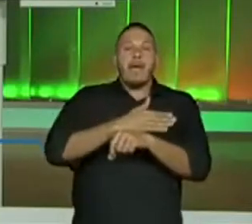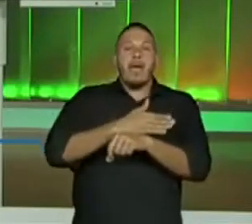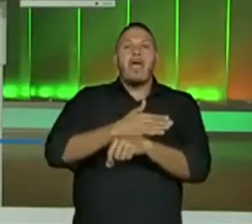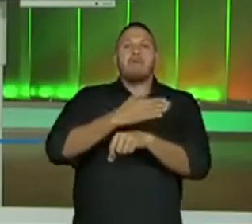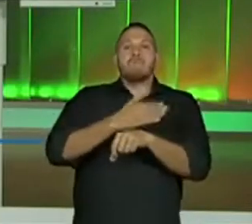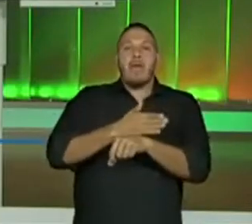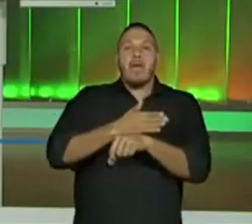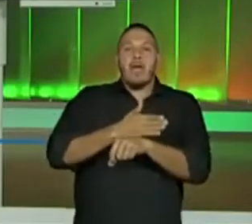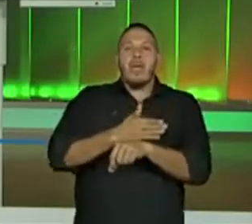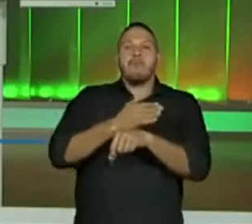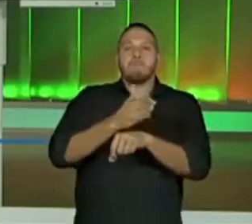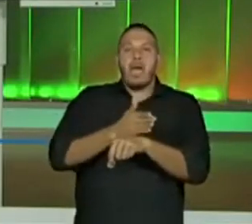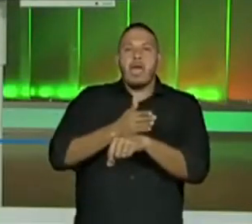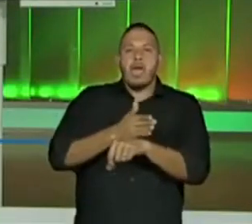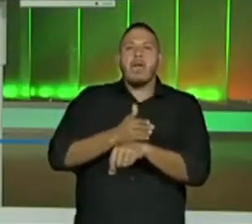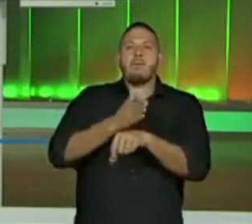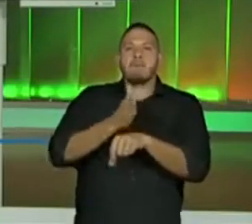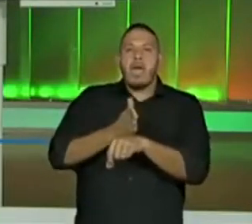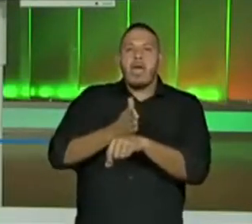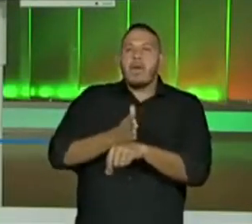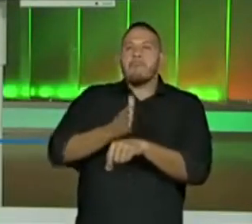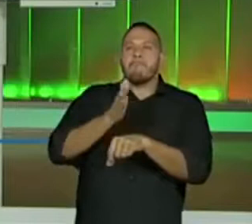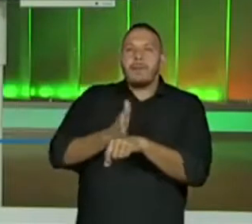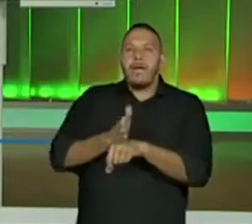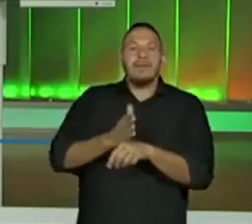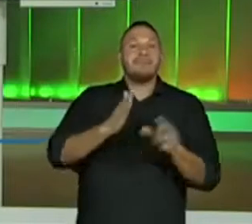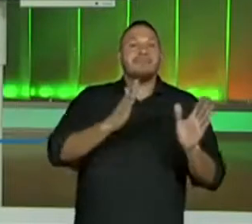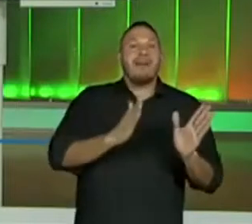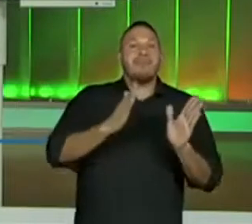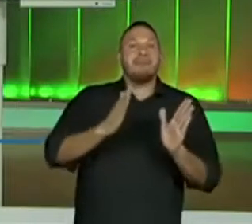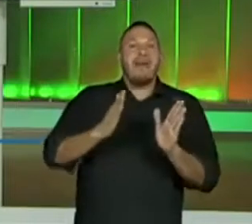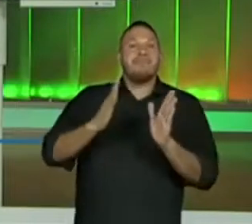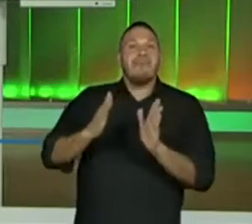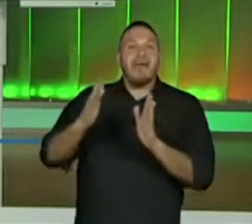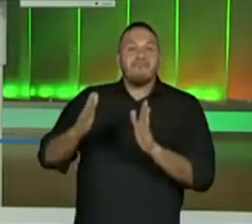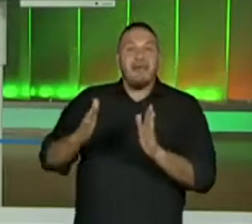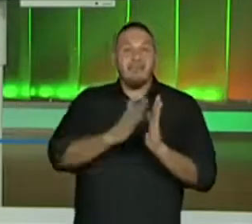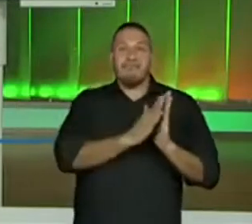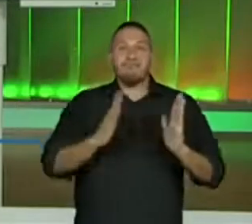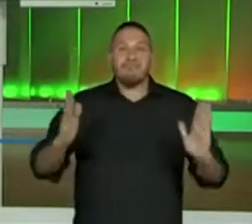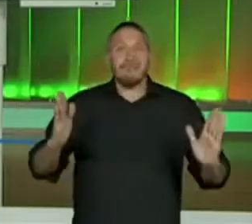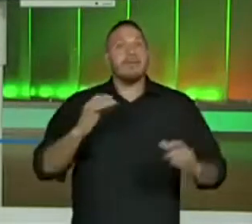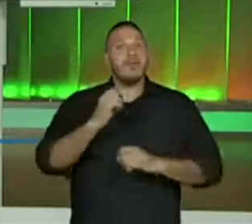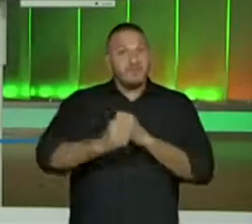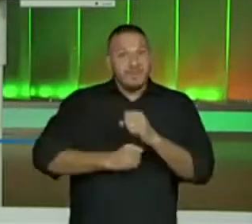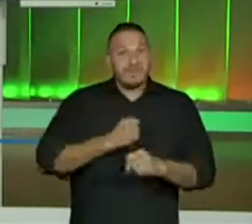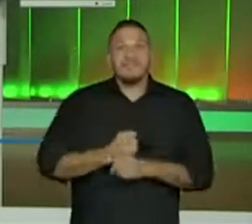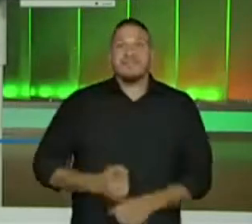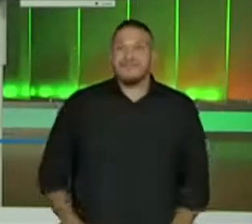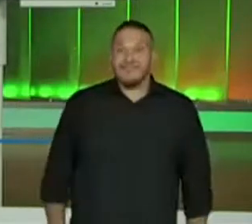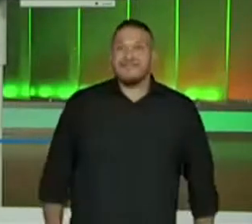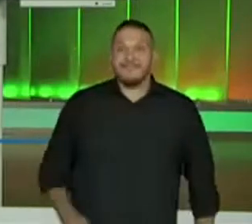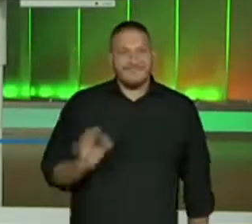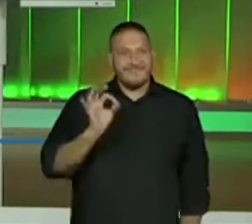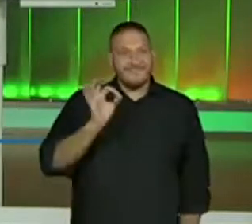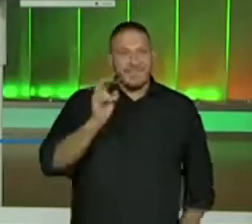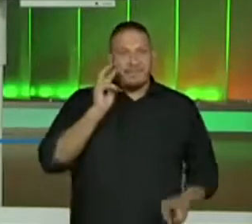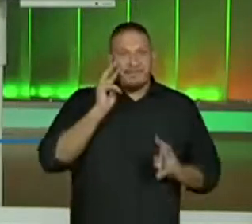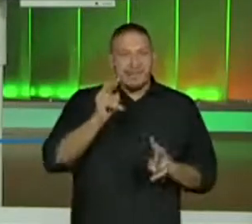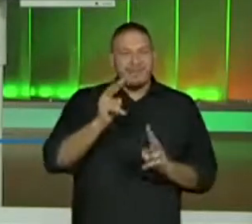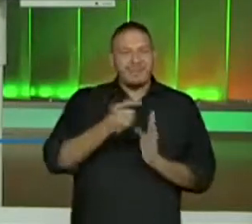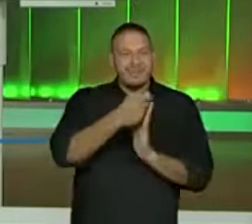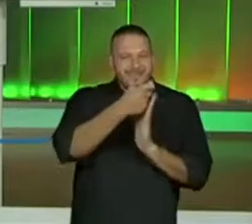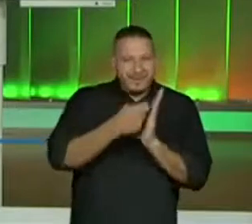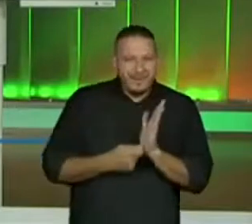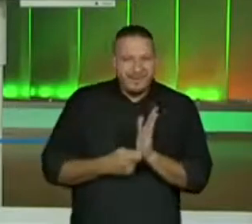marcar os tempos e os períodos das estações do ano não é? como a gente percebeu no texto